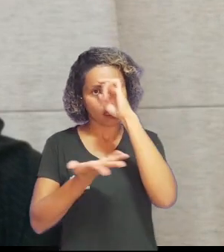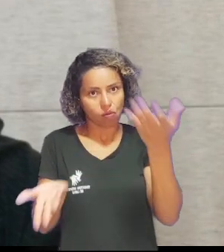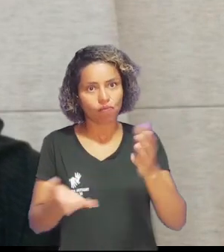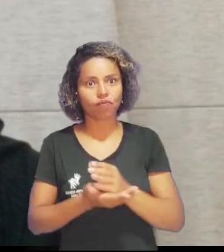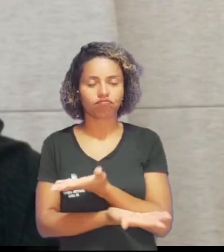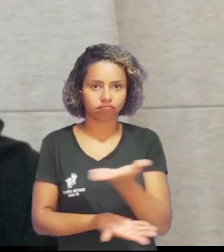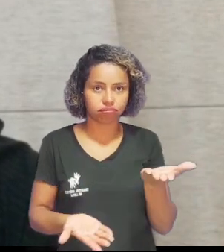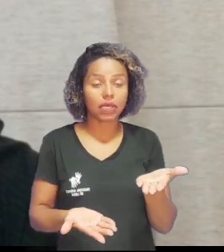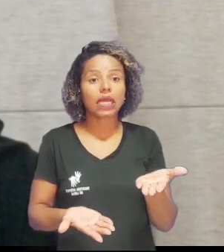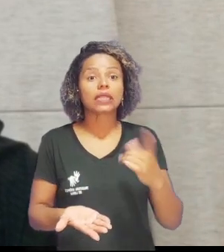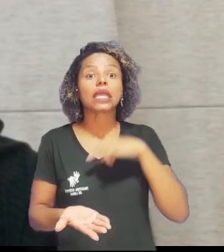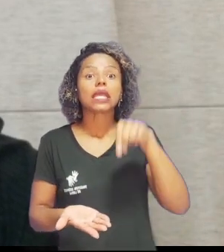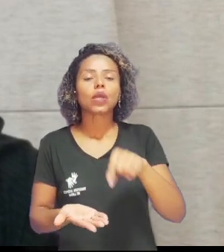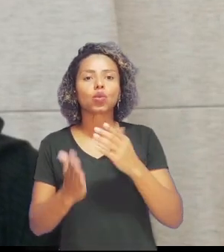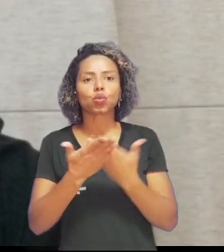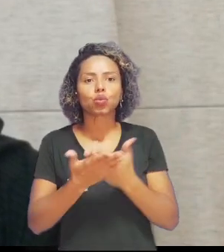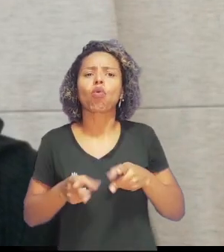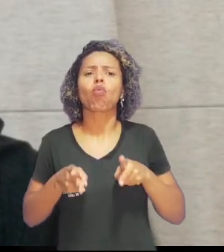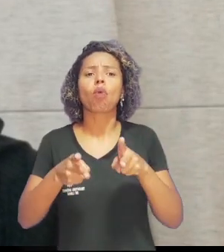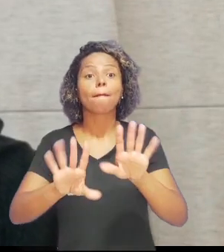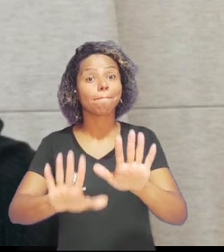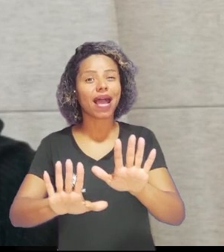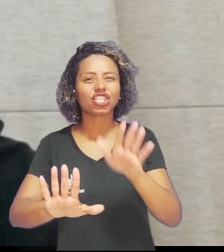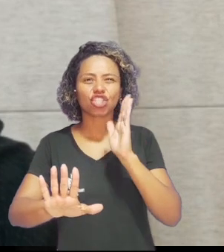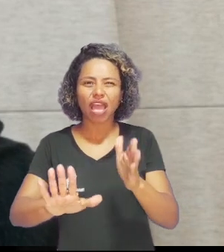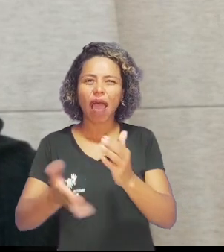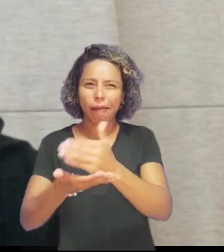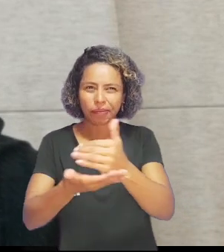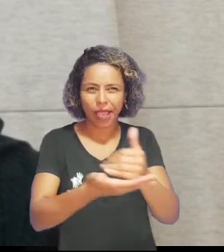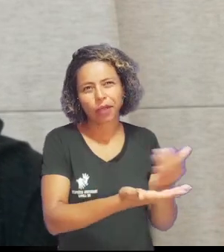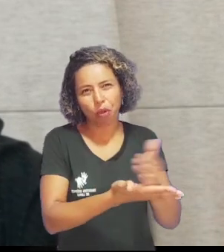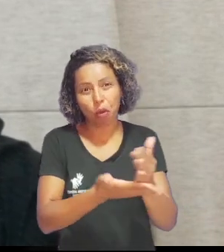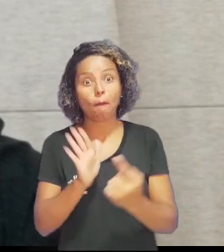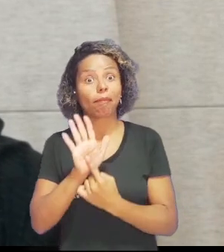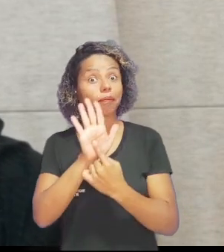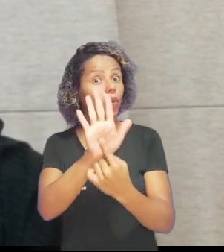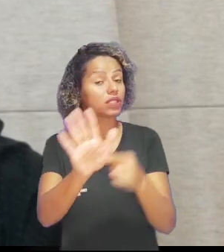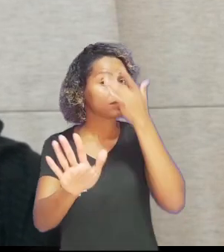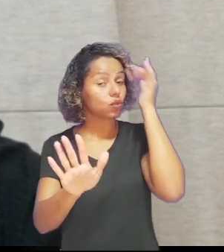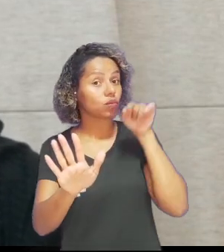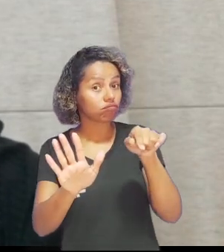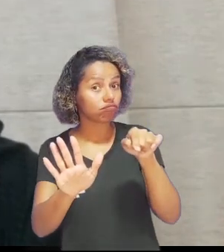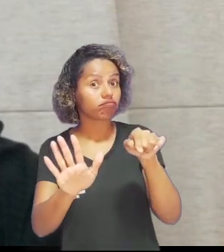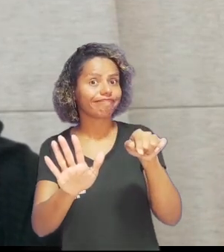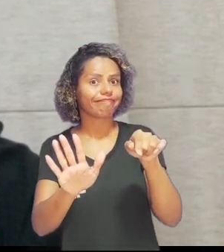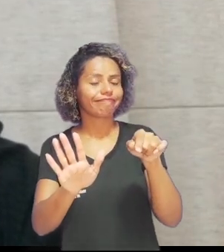Penido. Esse estudo ainda está em andamento, mas nossos resultados parciais demonstram que essas